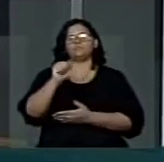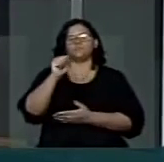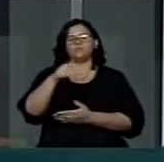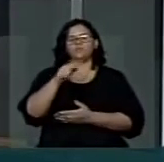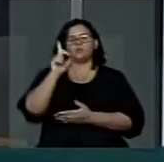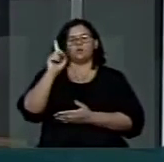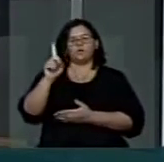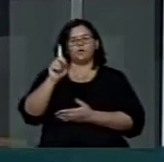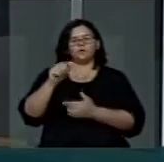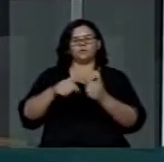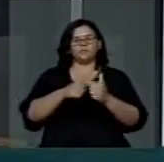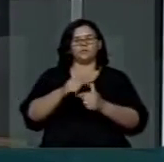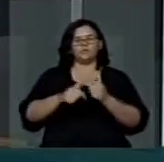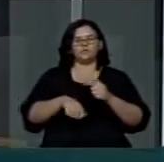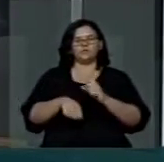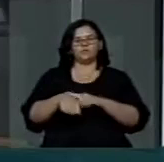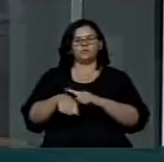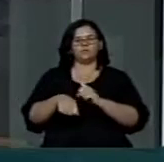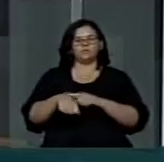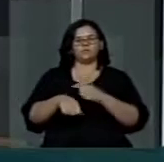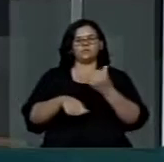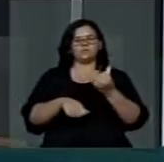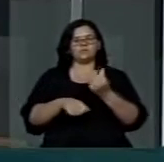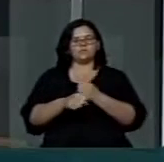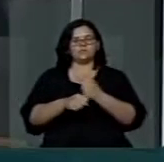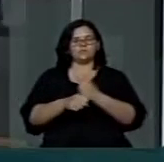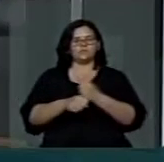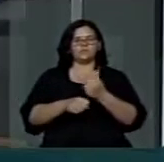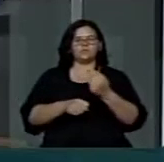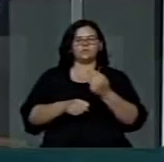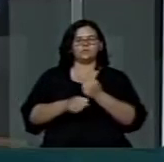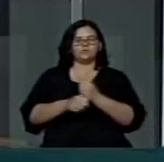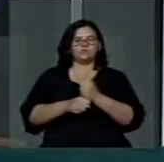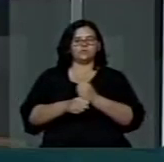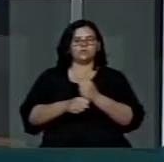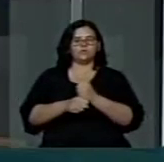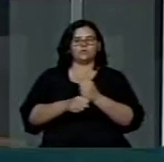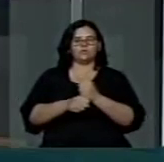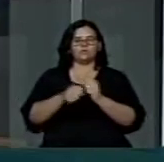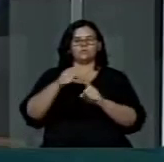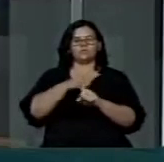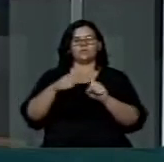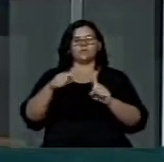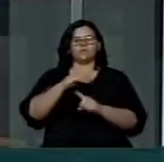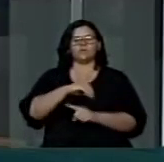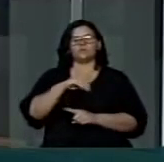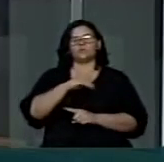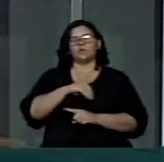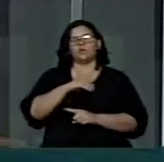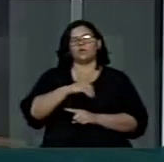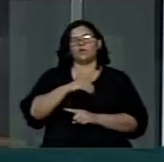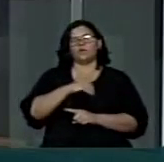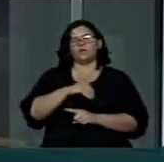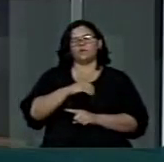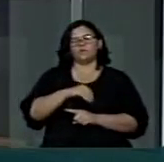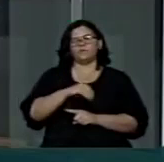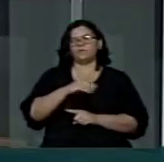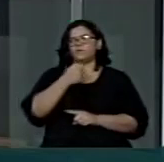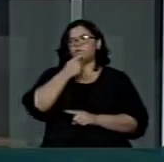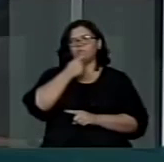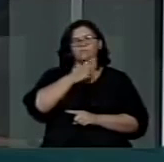trabalhadores permanecem temporários por seis anos, sete anos, recebendo metade do salário dos efetivos e não sendo